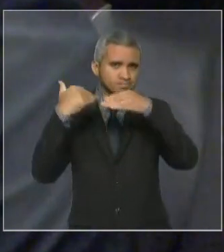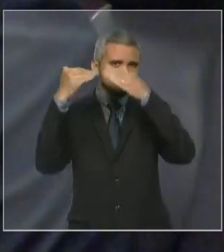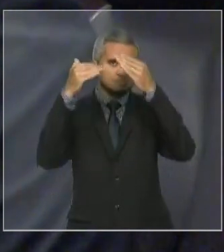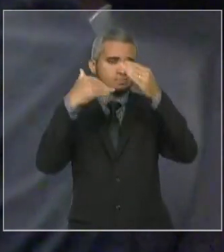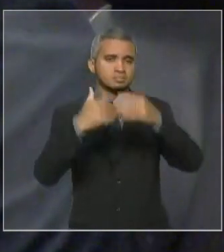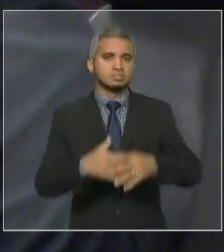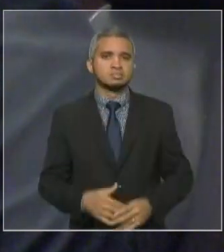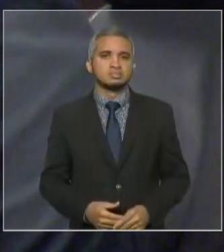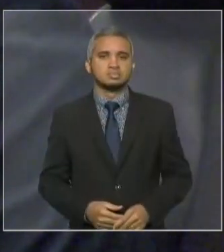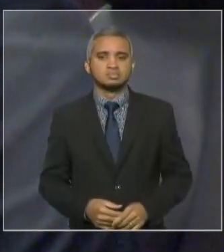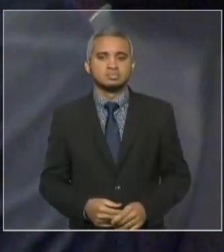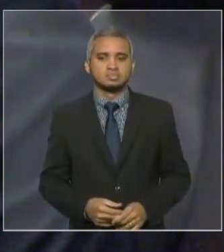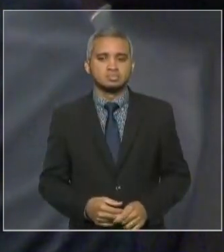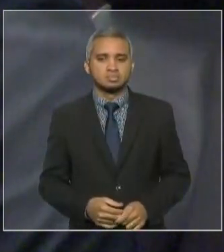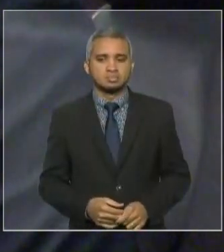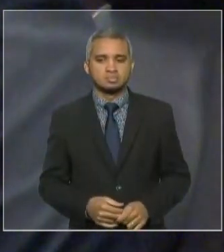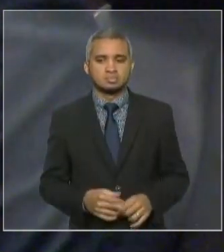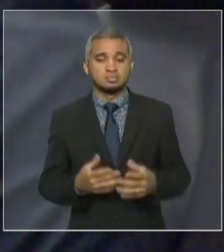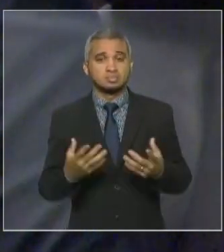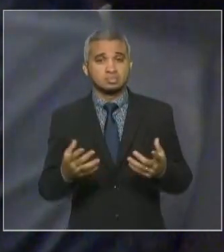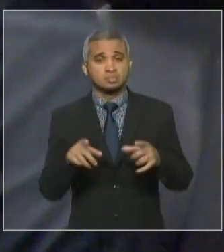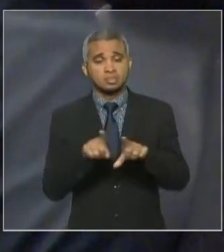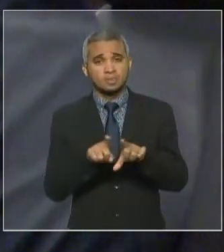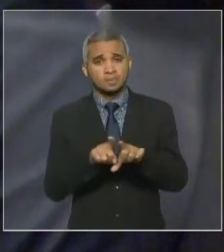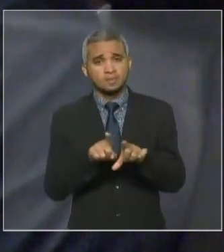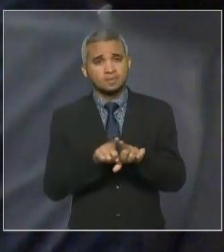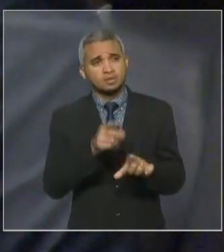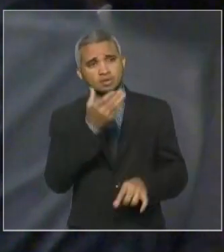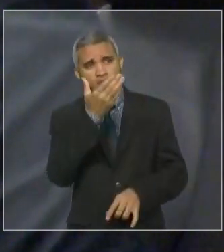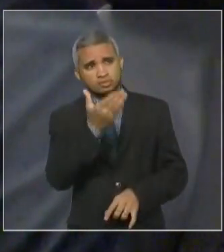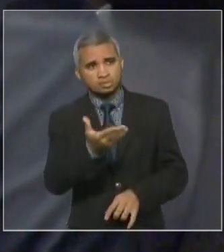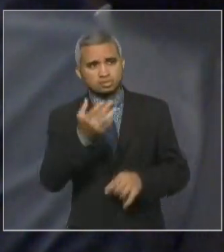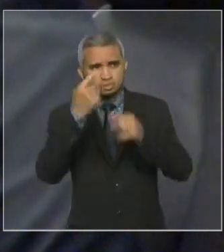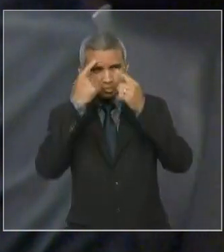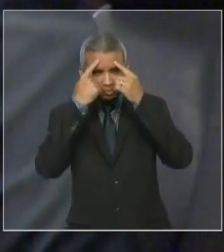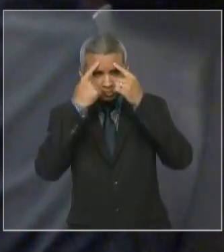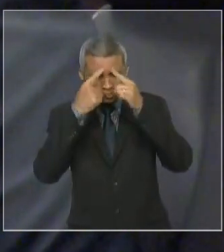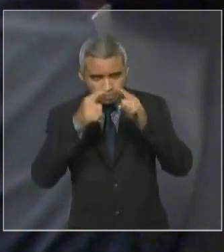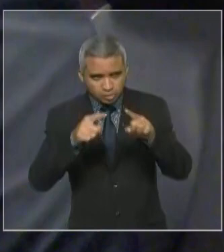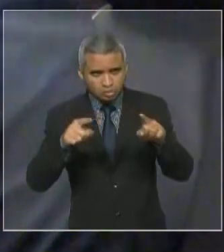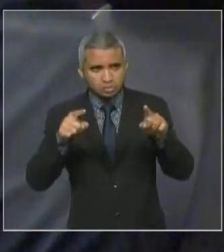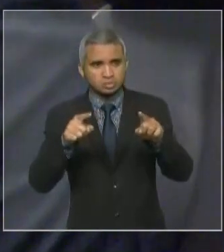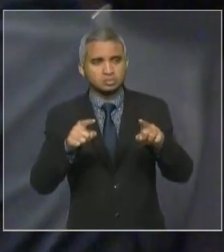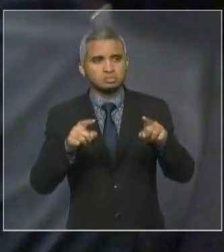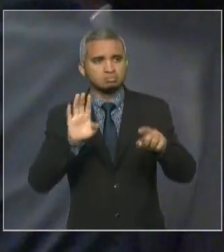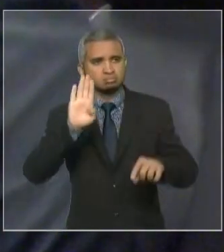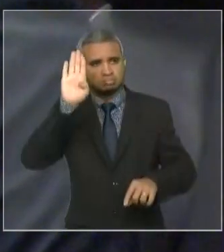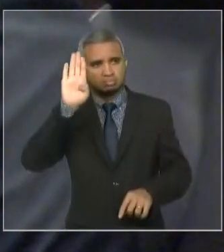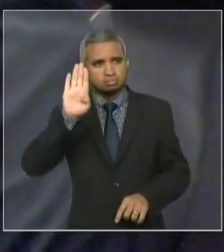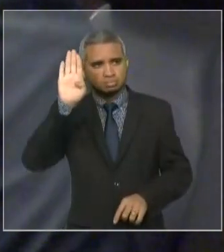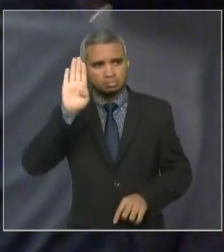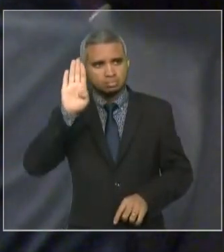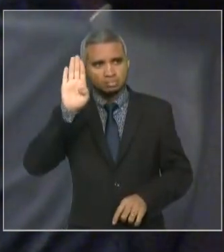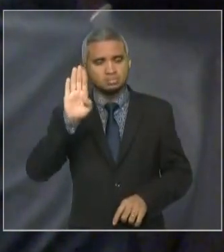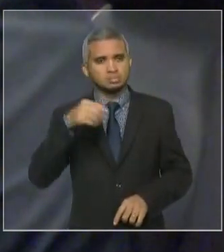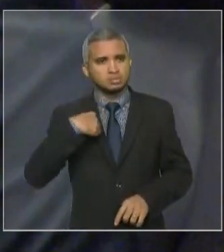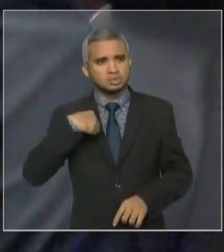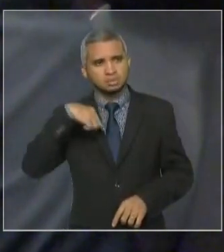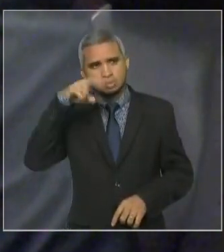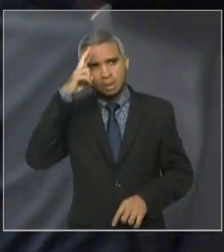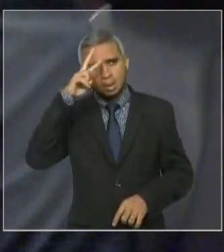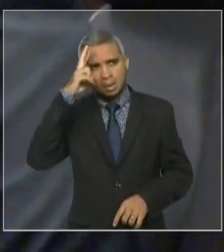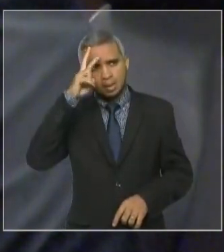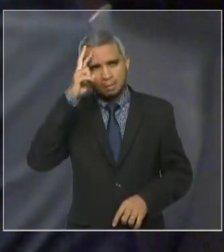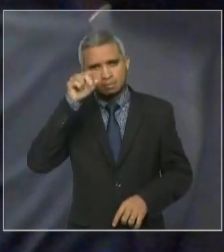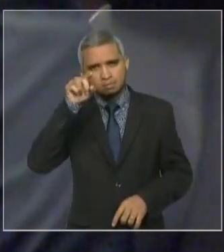também pela sua humildade, como o senhor tratou também a sua campanha eleitoral. Eu lembro e vi diversas vezes nas suas